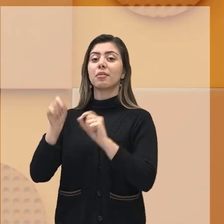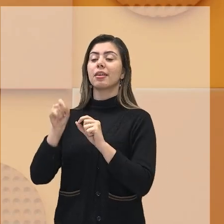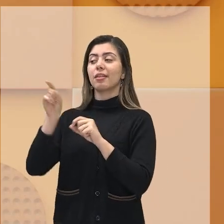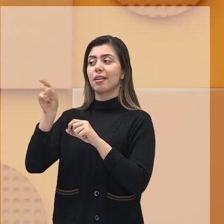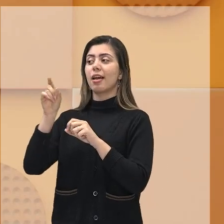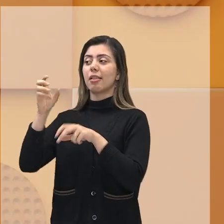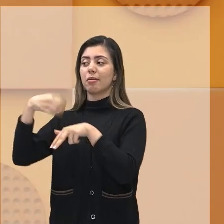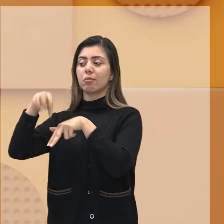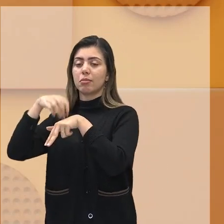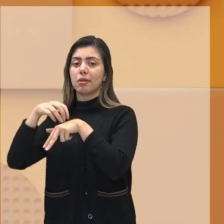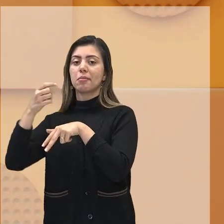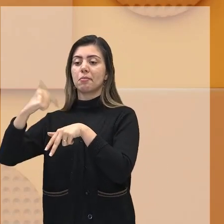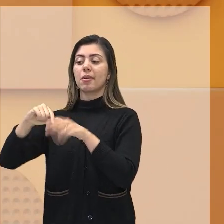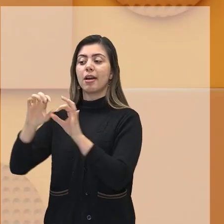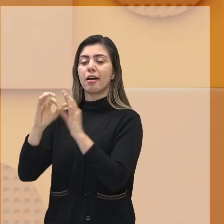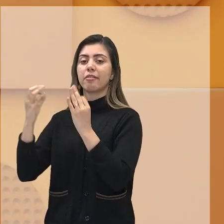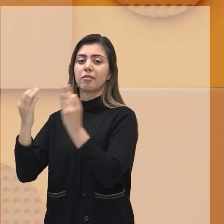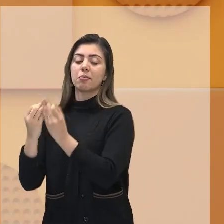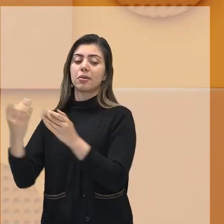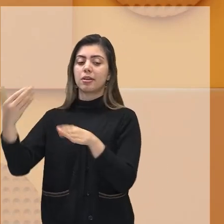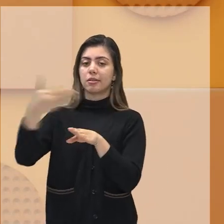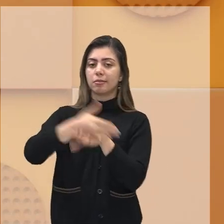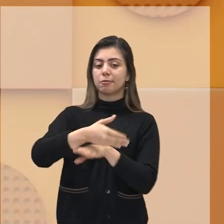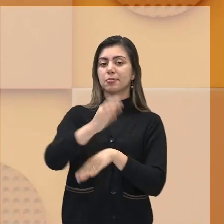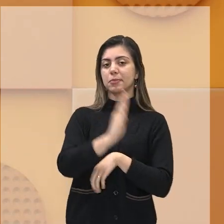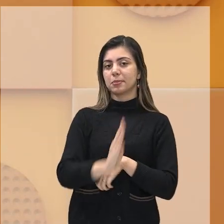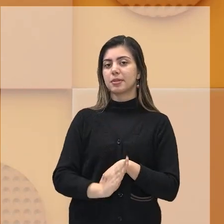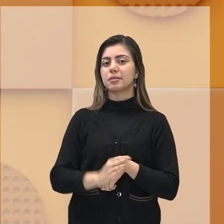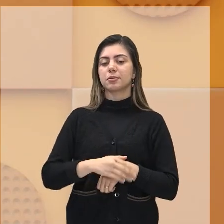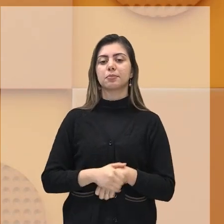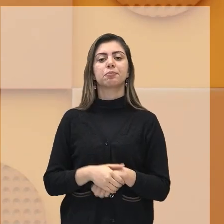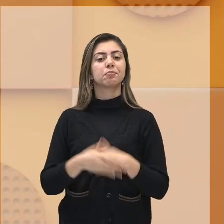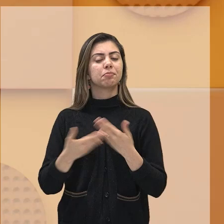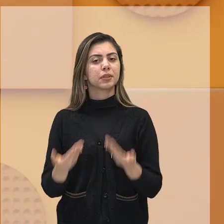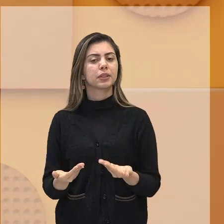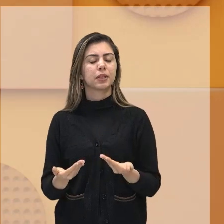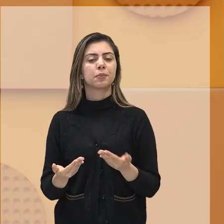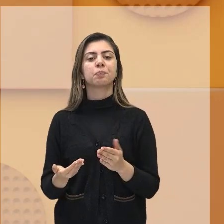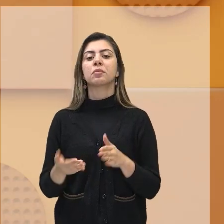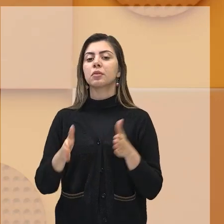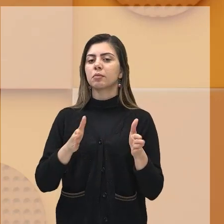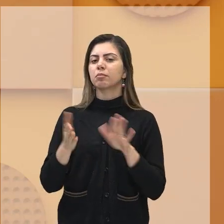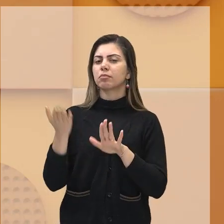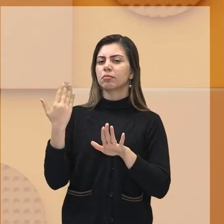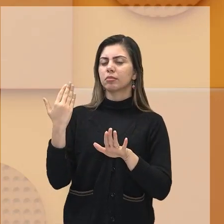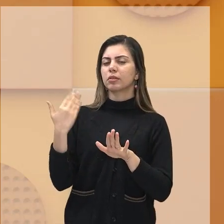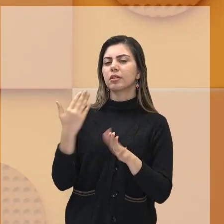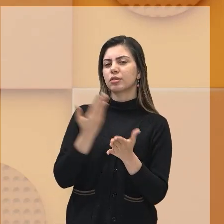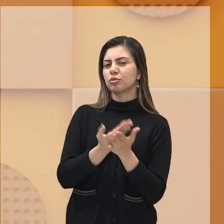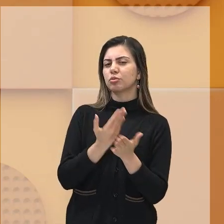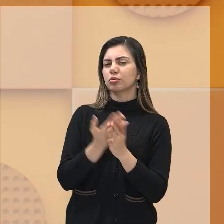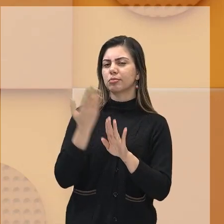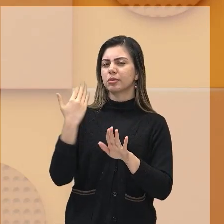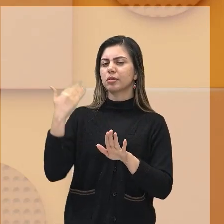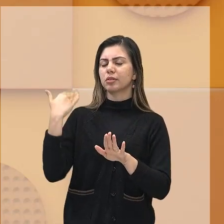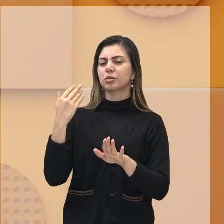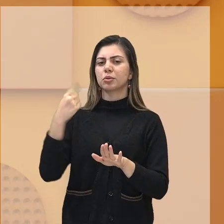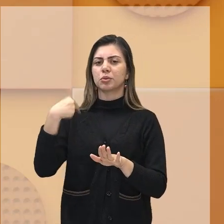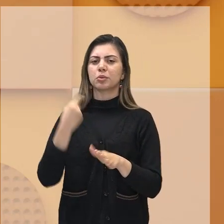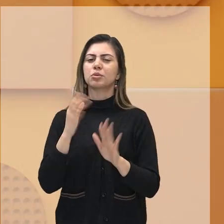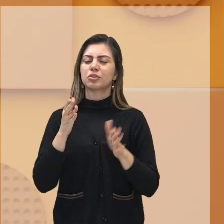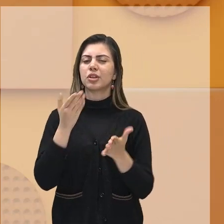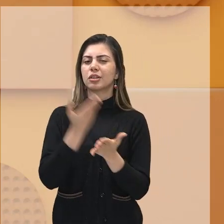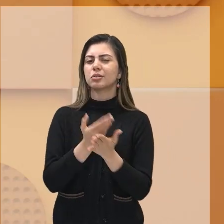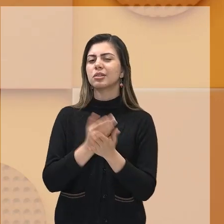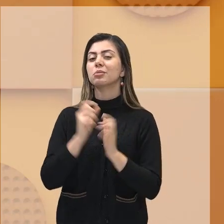real portuguesa para o nosso território. Em momentos anteriores, trabalhamos a respeito do processo colonial,